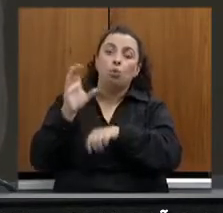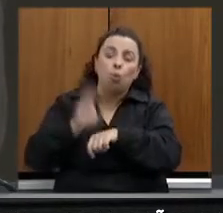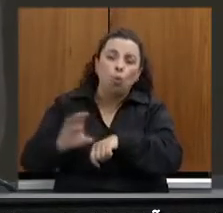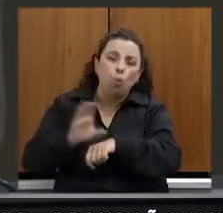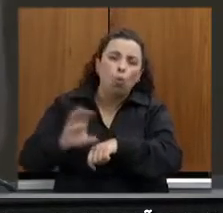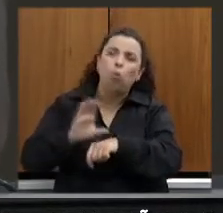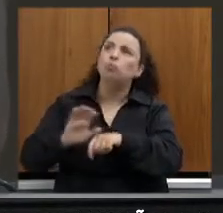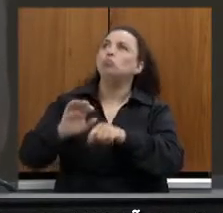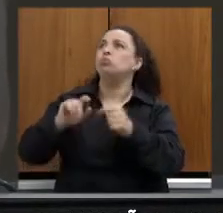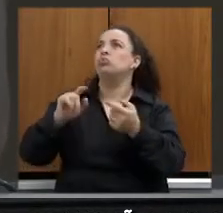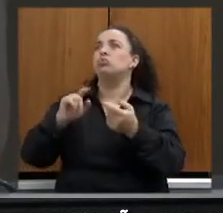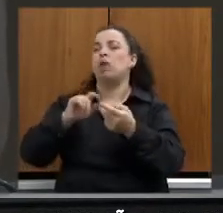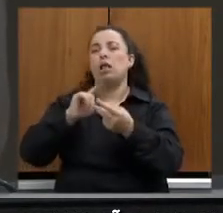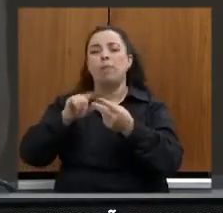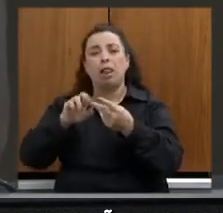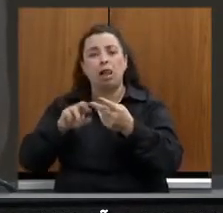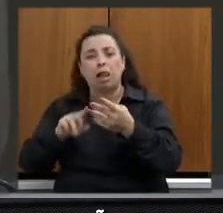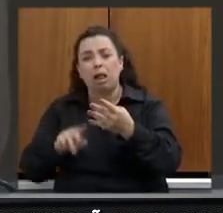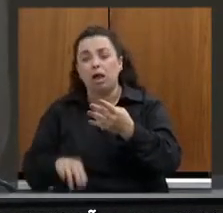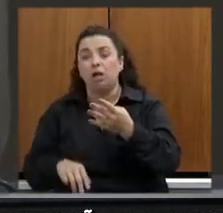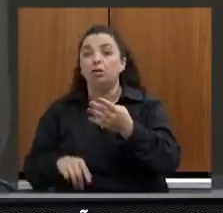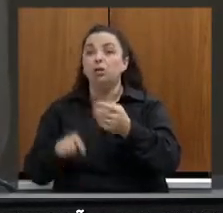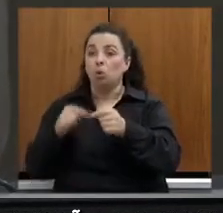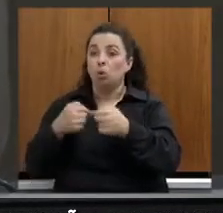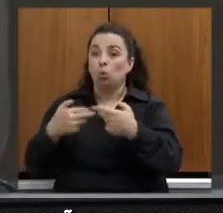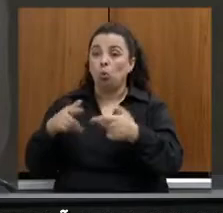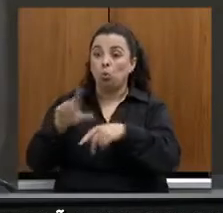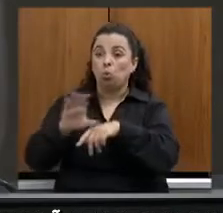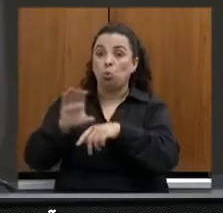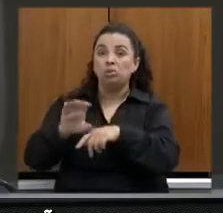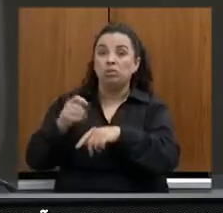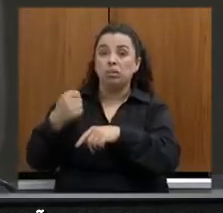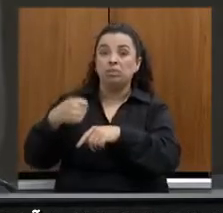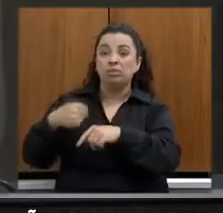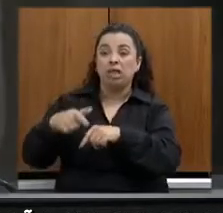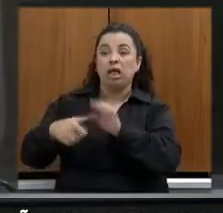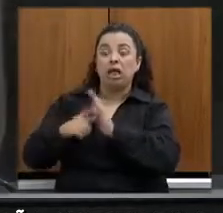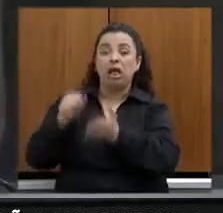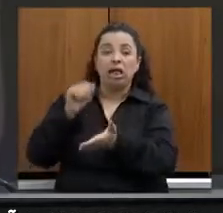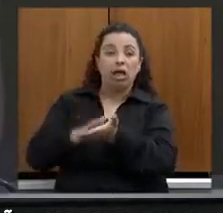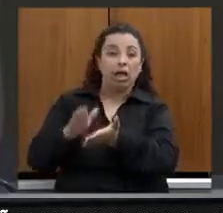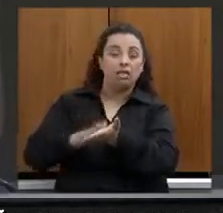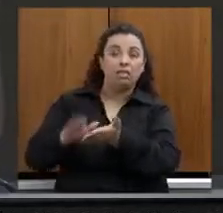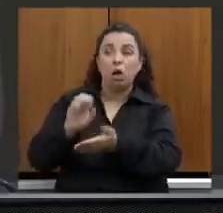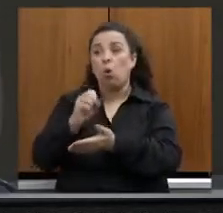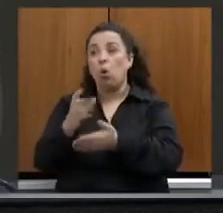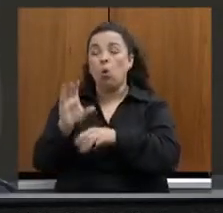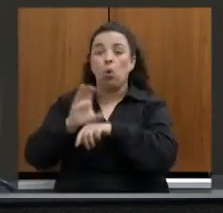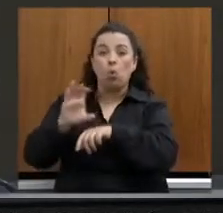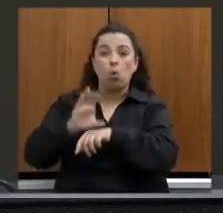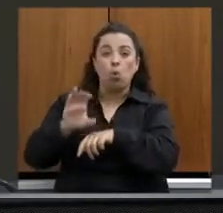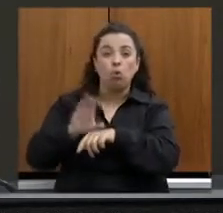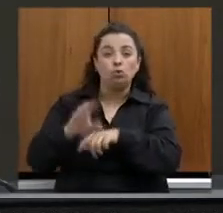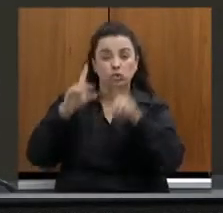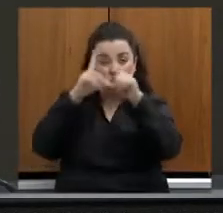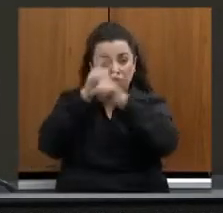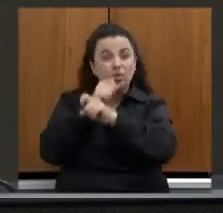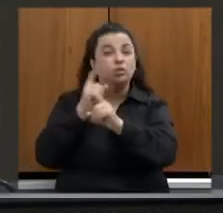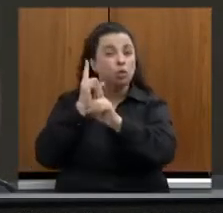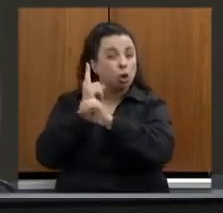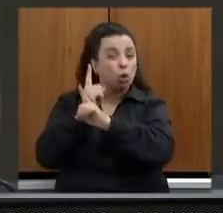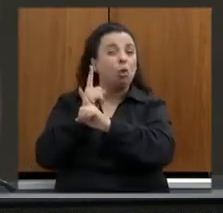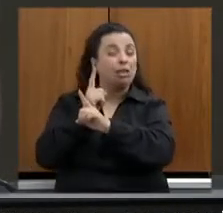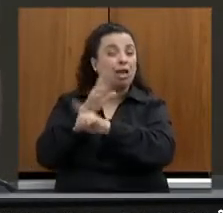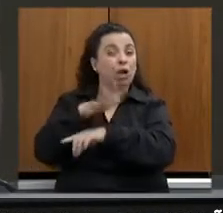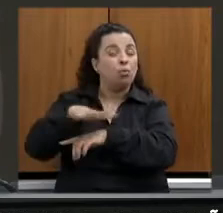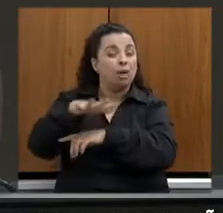cursos que podem ser de alto investimento, cursos que podem ser escassos no mercado. é um setor que realmente transforma a